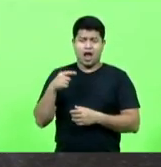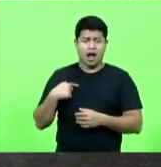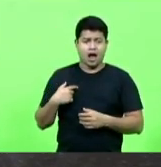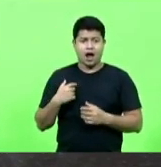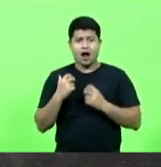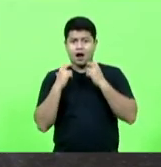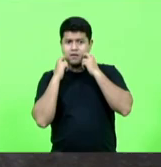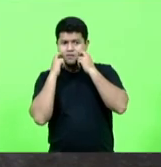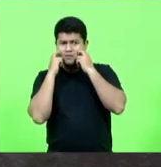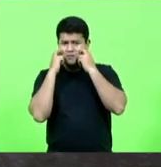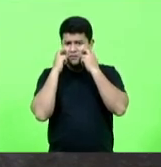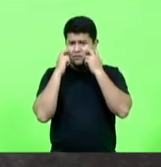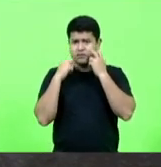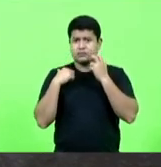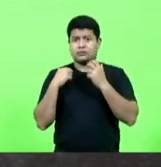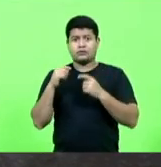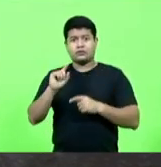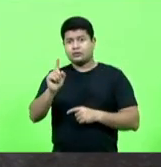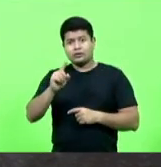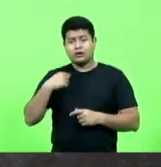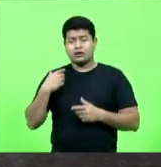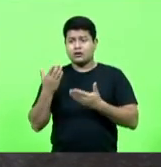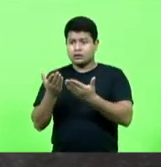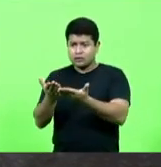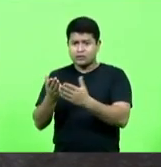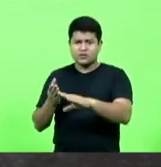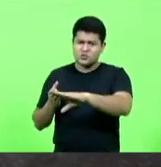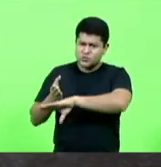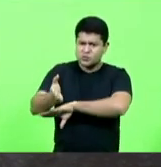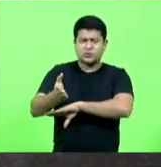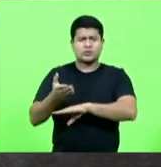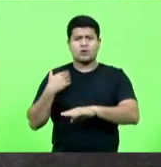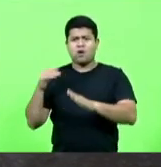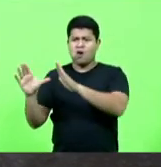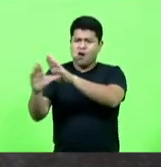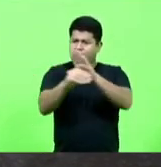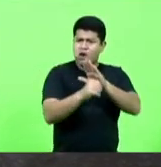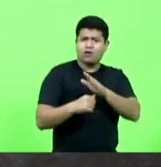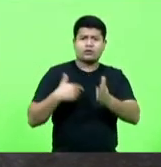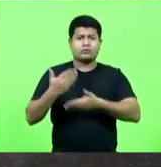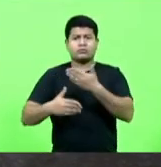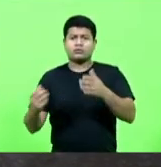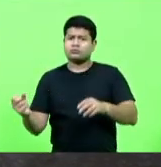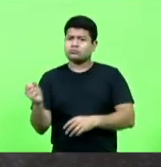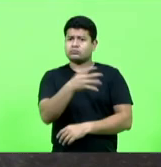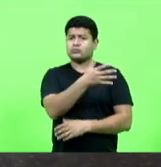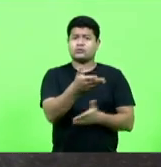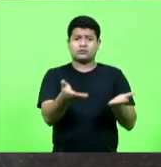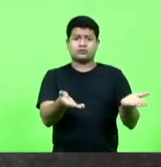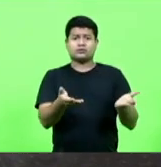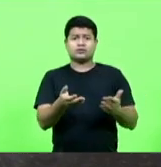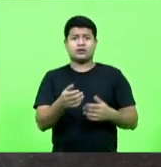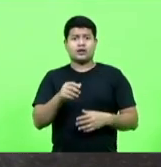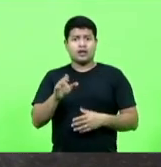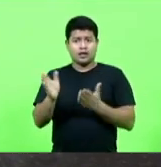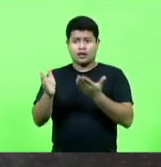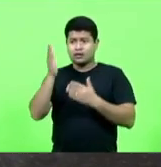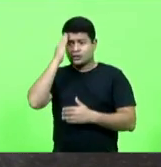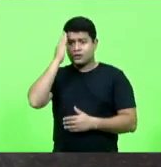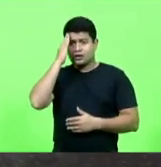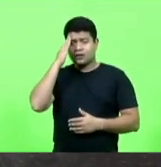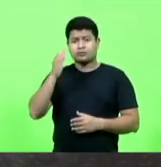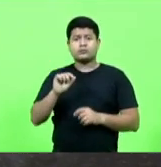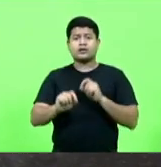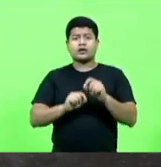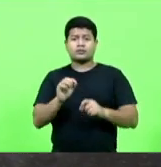O cara vai lá e abaixa as calças na frente da câmera, arromba o que tem que arrombar e leva embora. Se ele tem absoluta certeza que não tem polícia para